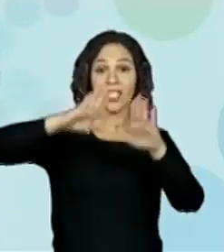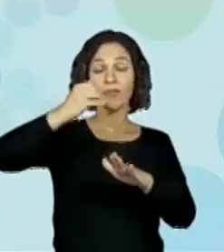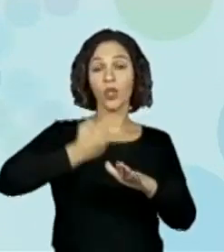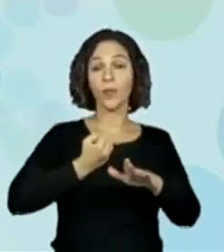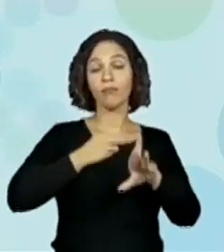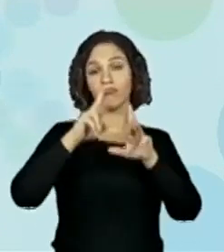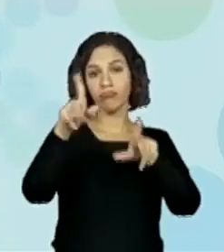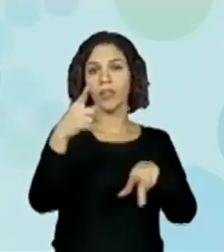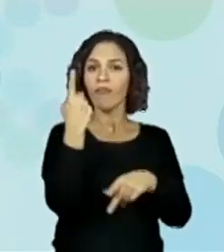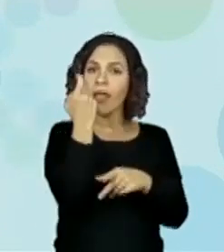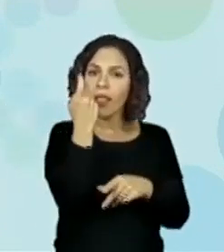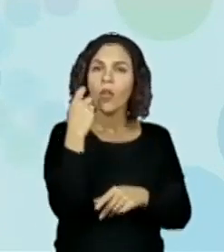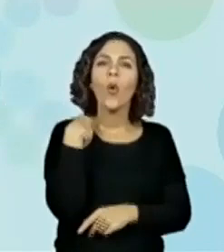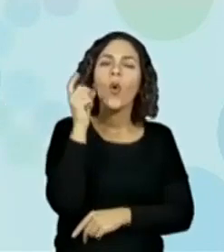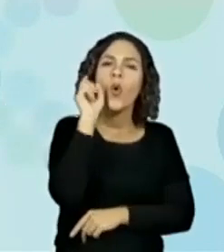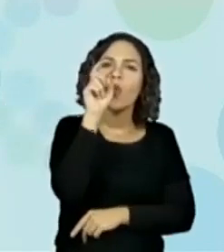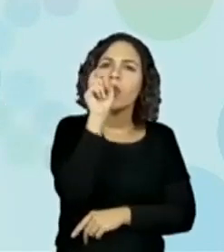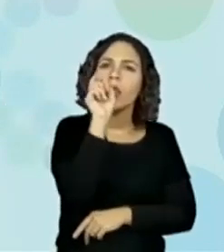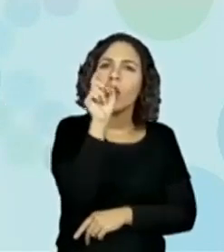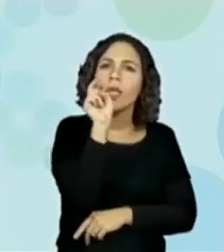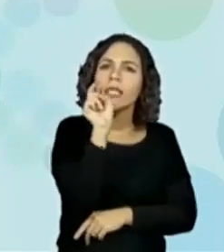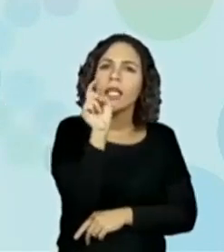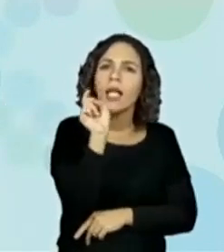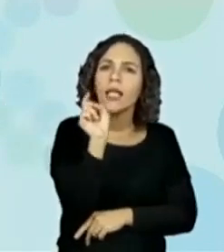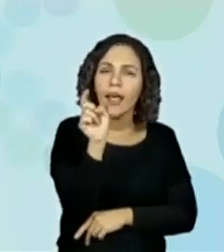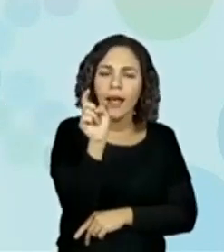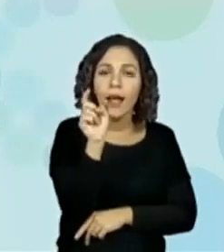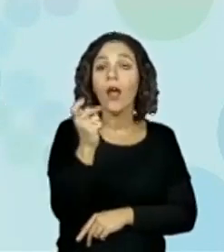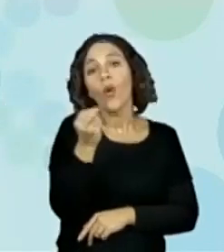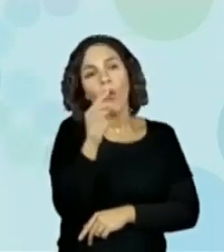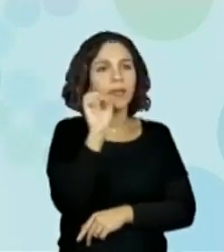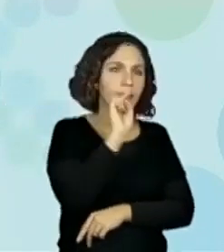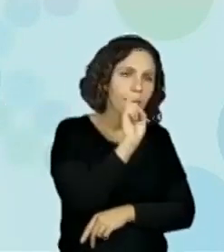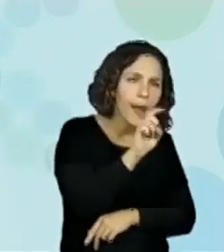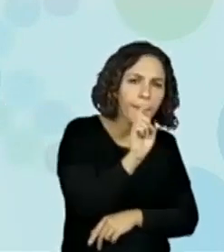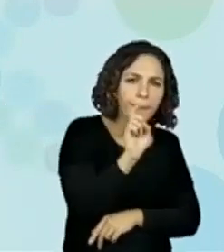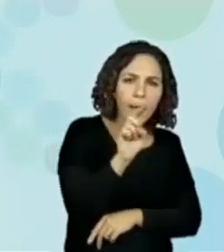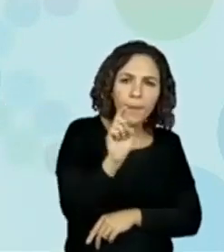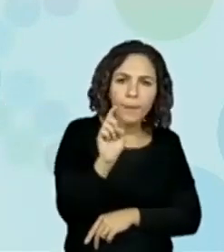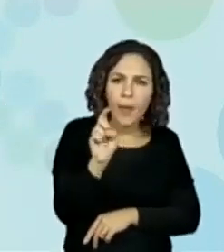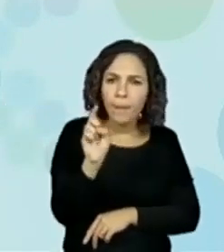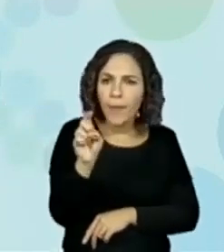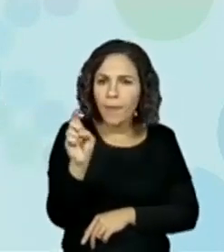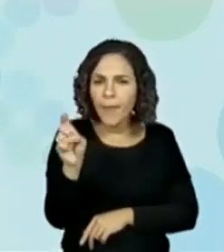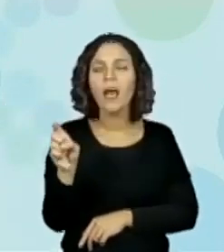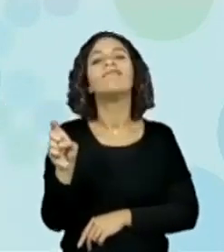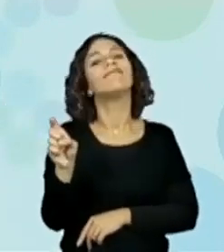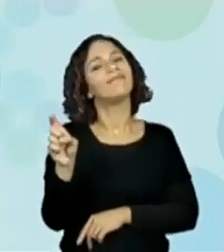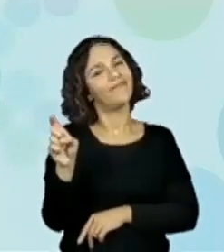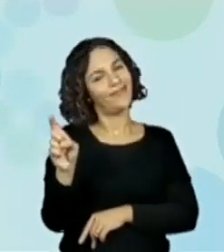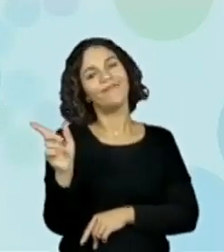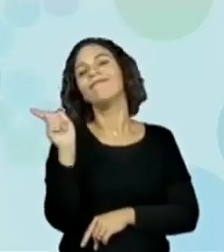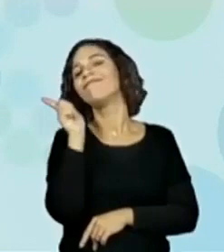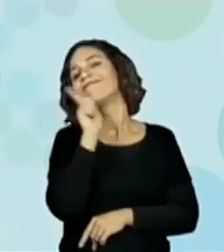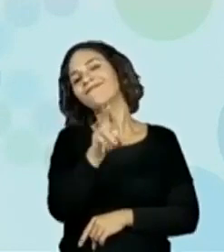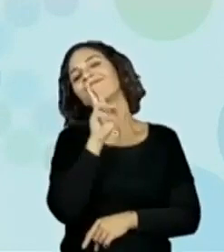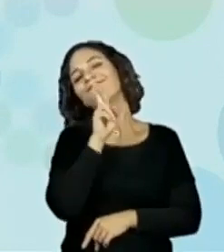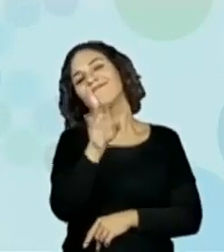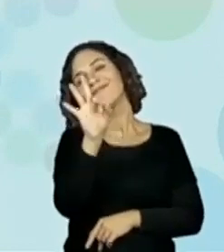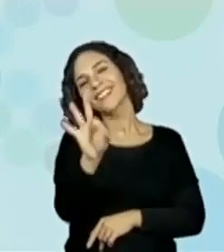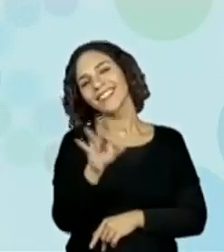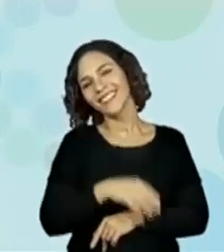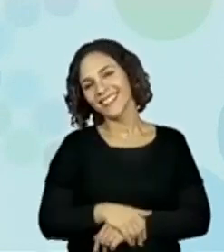Bota o dedinho lá e conta. Conta quantos patinhos tem na largura, conta quantos patinhos tem na altura, que você vai conseguir acertar, ó.